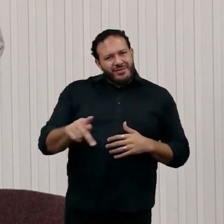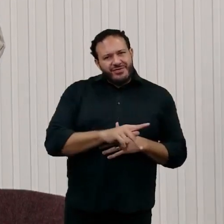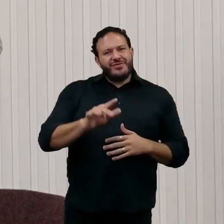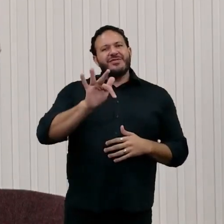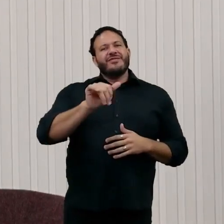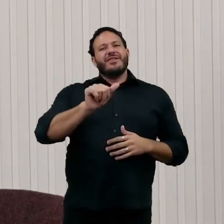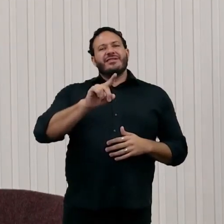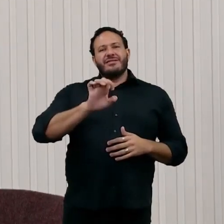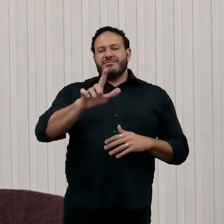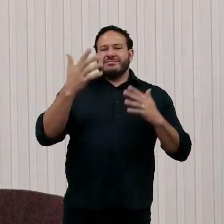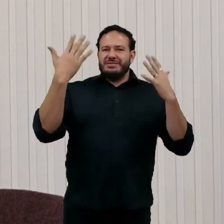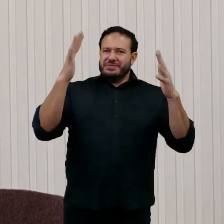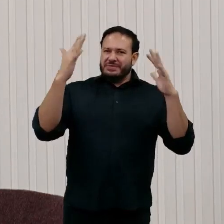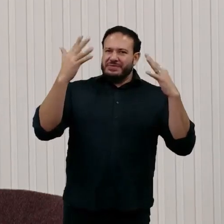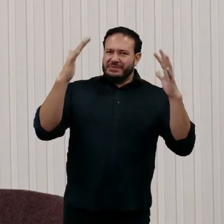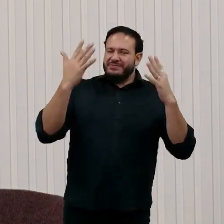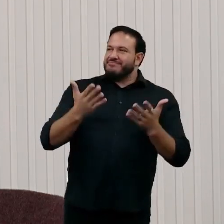brinda com a sua presença